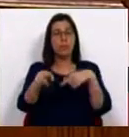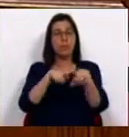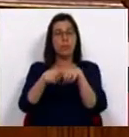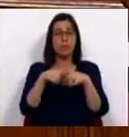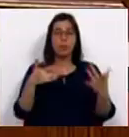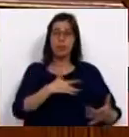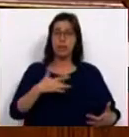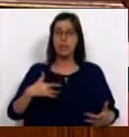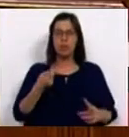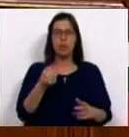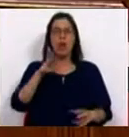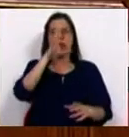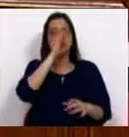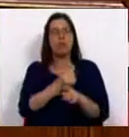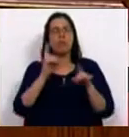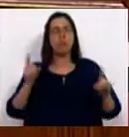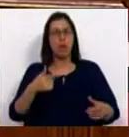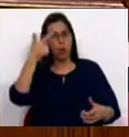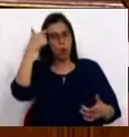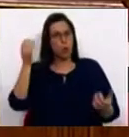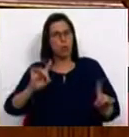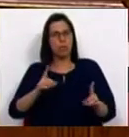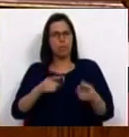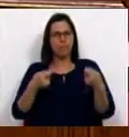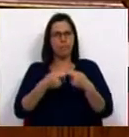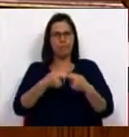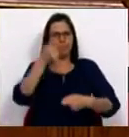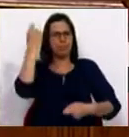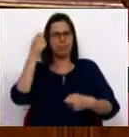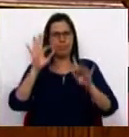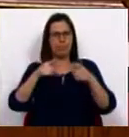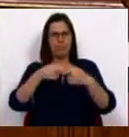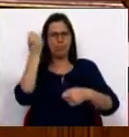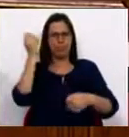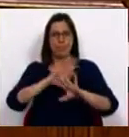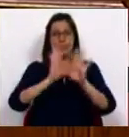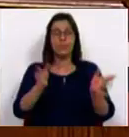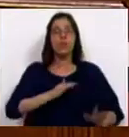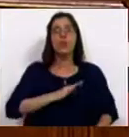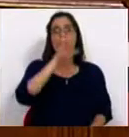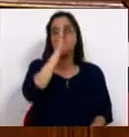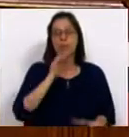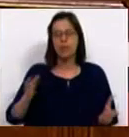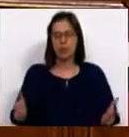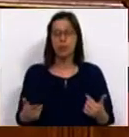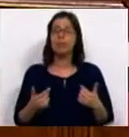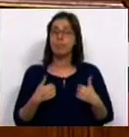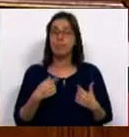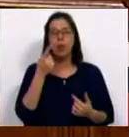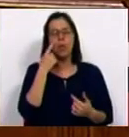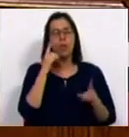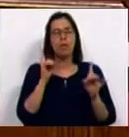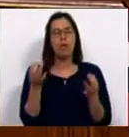políticas de saúde do anterior Governo? Não se compreende. Não bate a bota com a predigota. Ó Sr. Ministro, nós tivemos